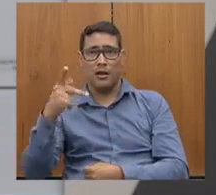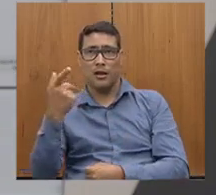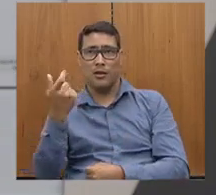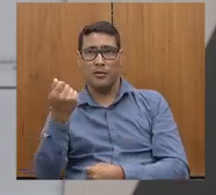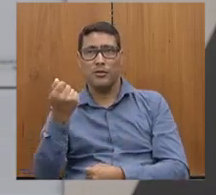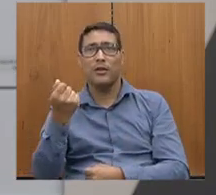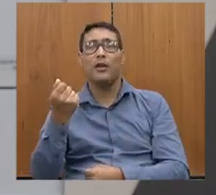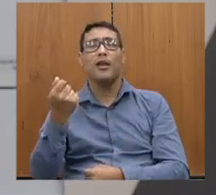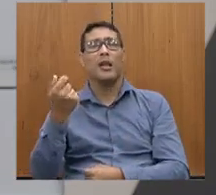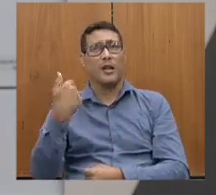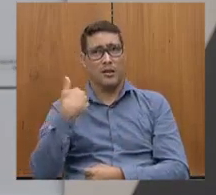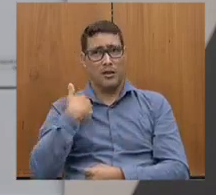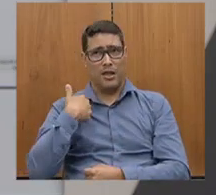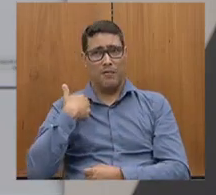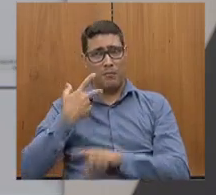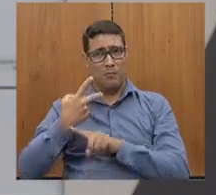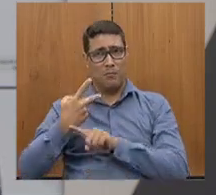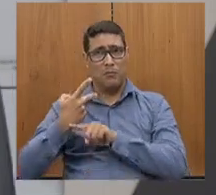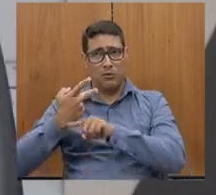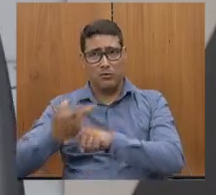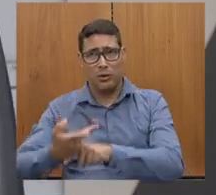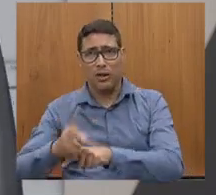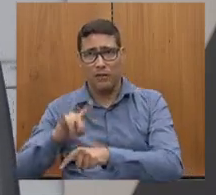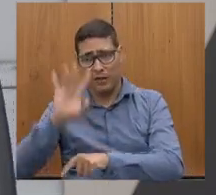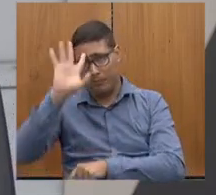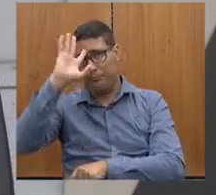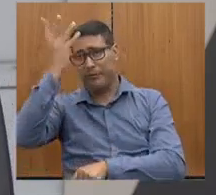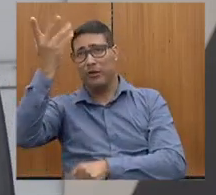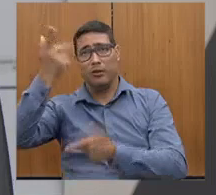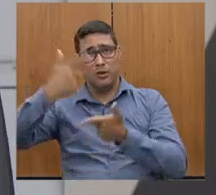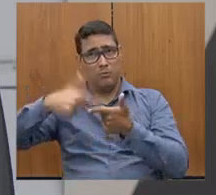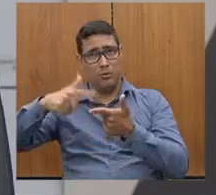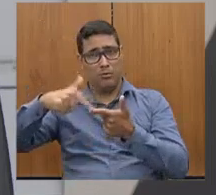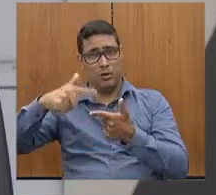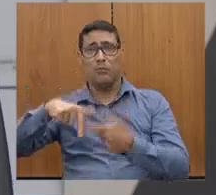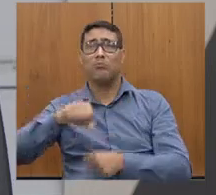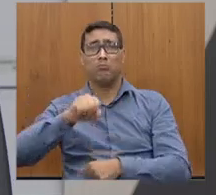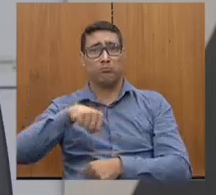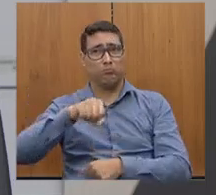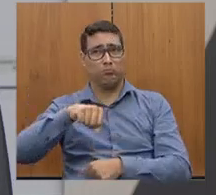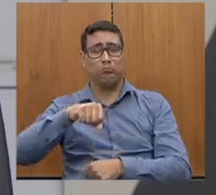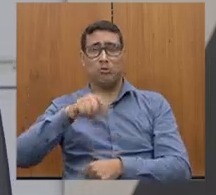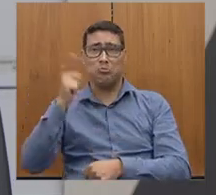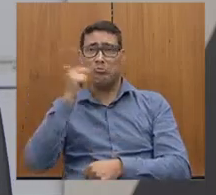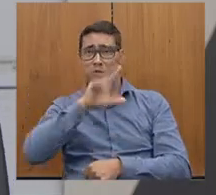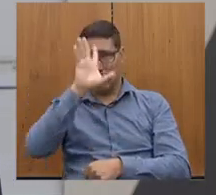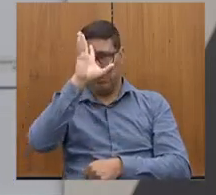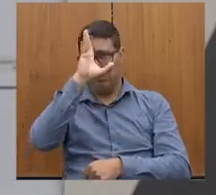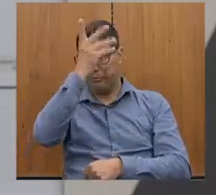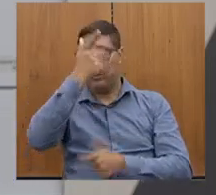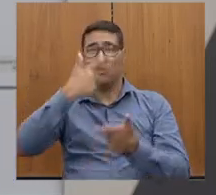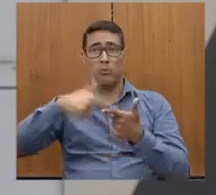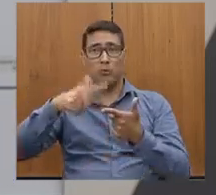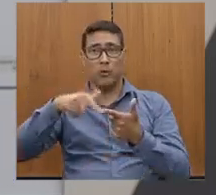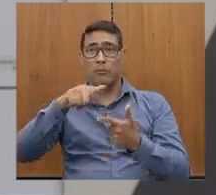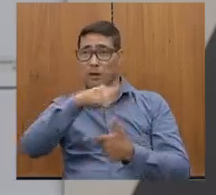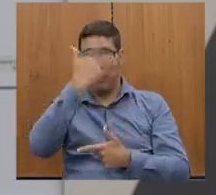procurou achando que eu ia dar solução para o problema, mas eu dei solução, porque eu coloquei a pessoa certa para correr atrás.